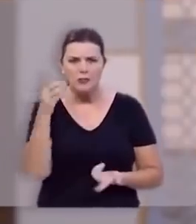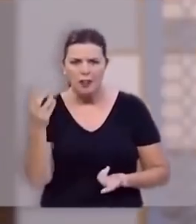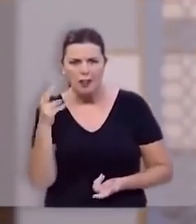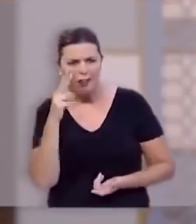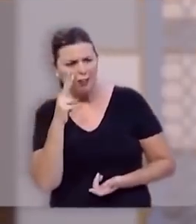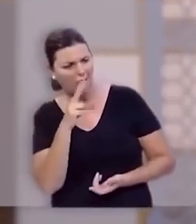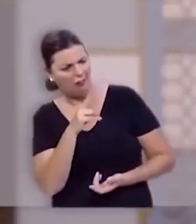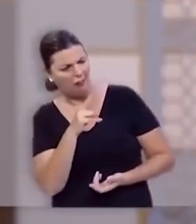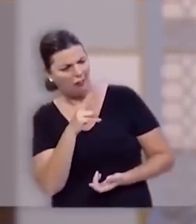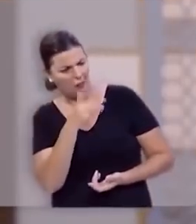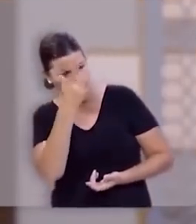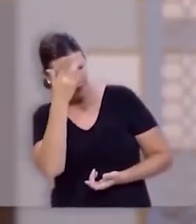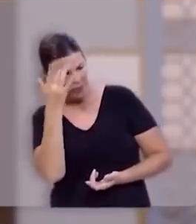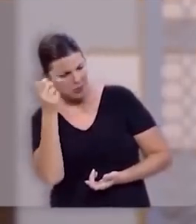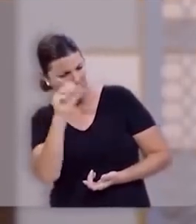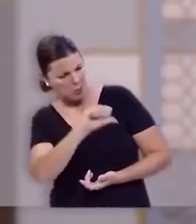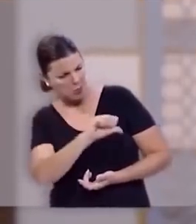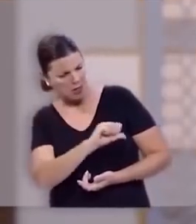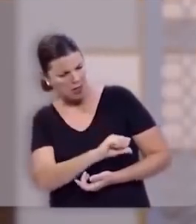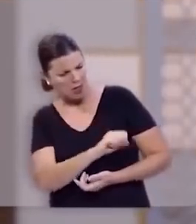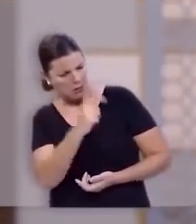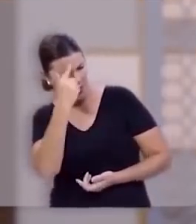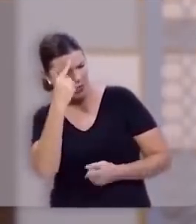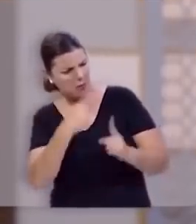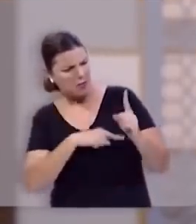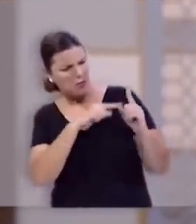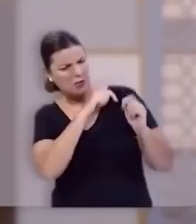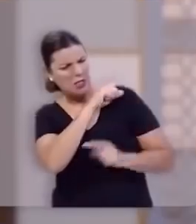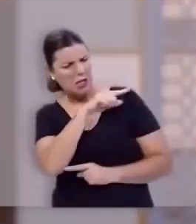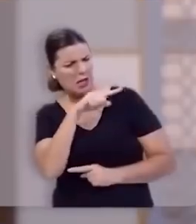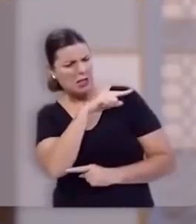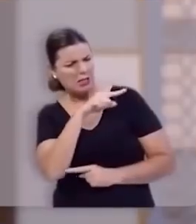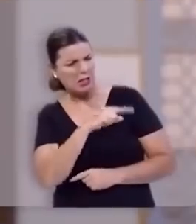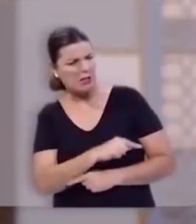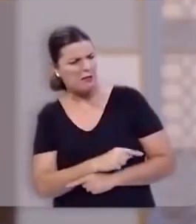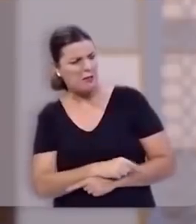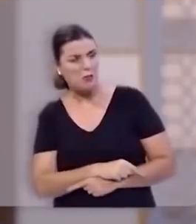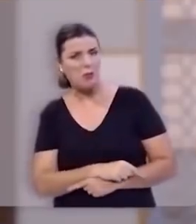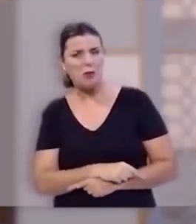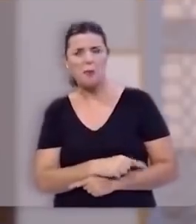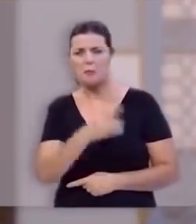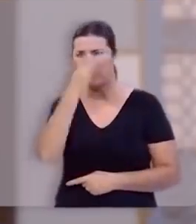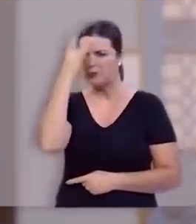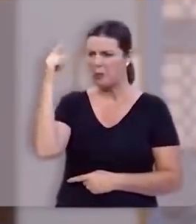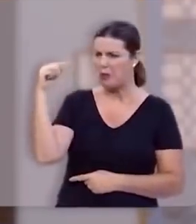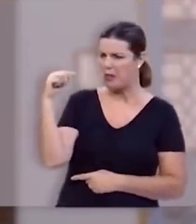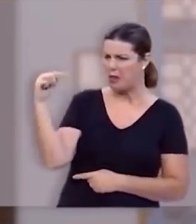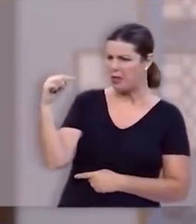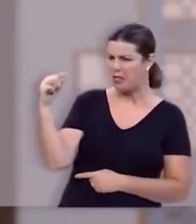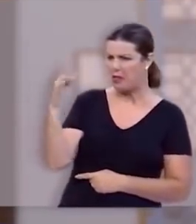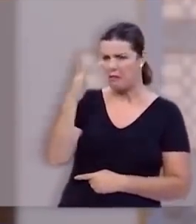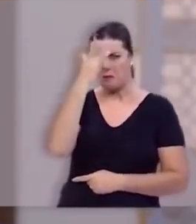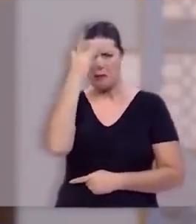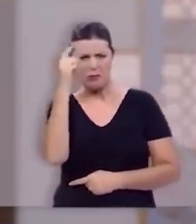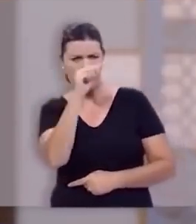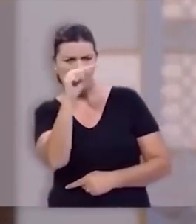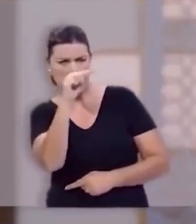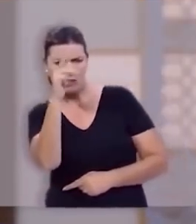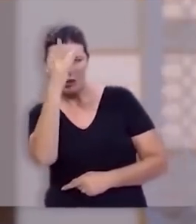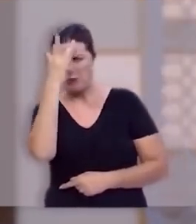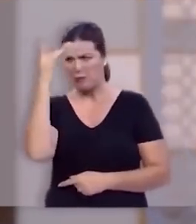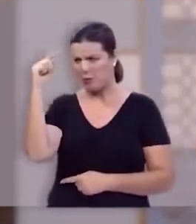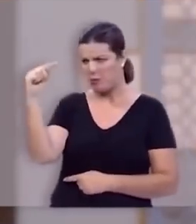escutar os pessimistas, você vai fugir também. Os pessimistas estão por todos os lados, eles